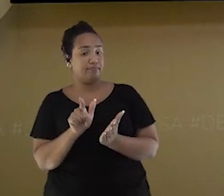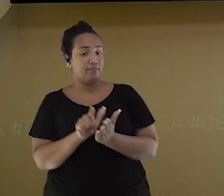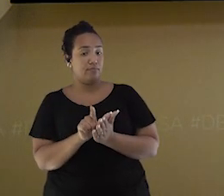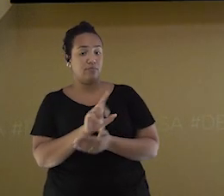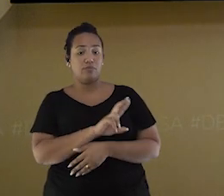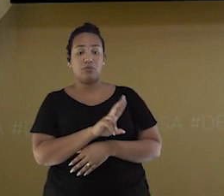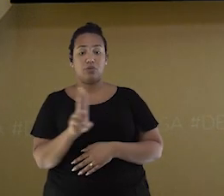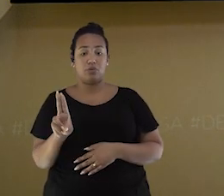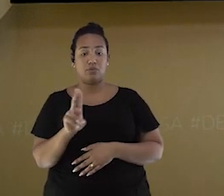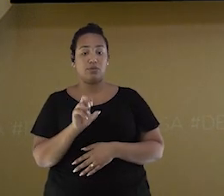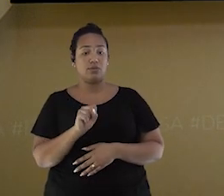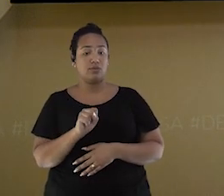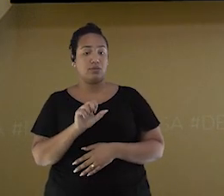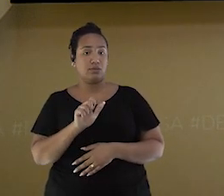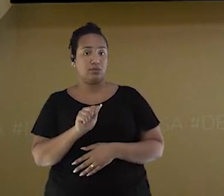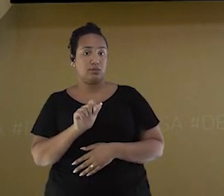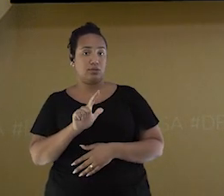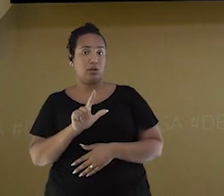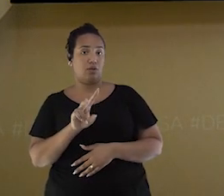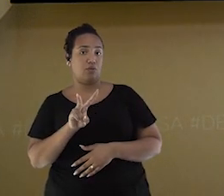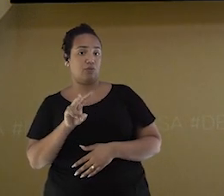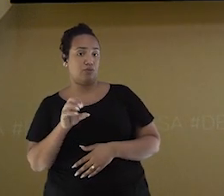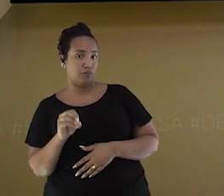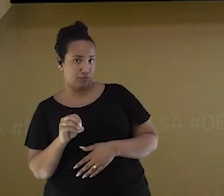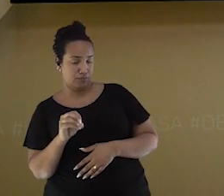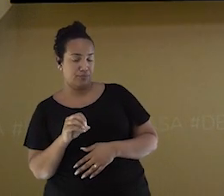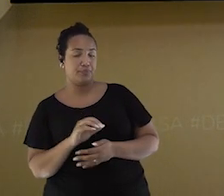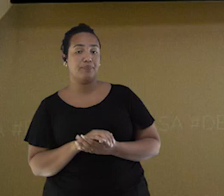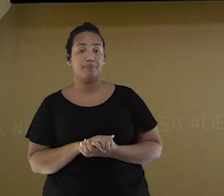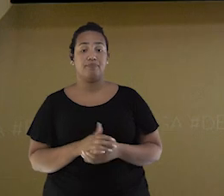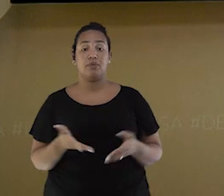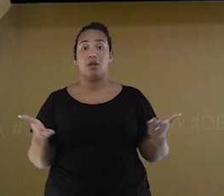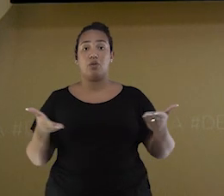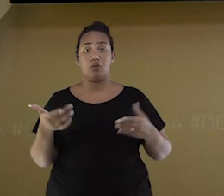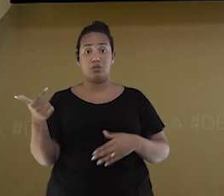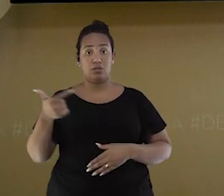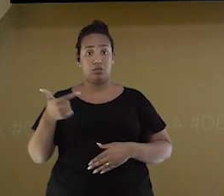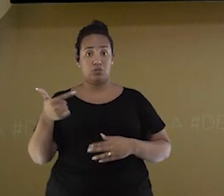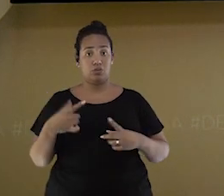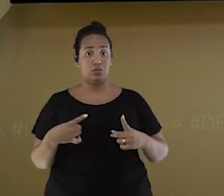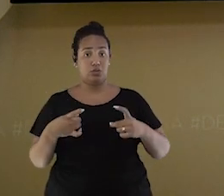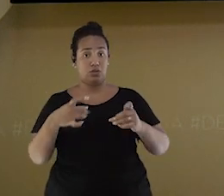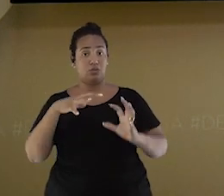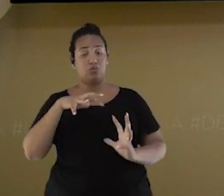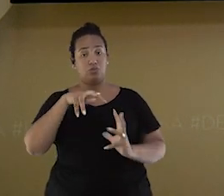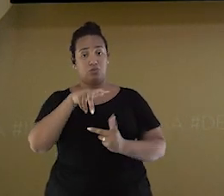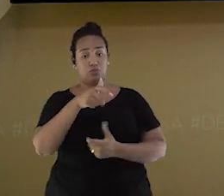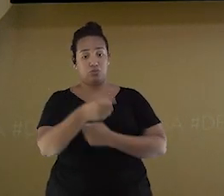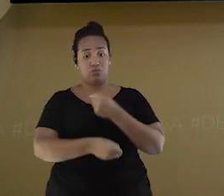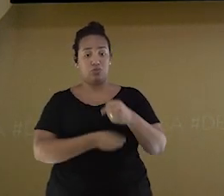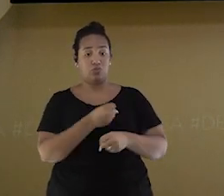Salvo. Já durante a Segunda Guerra Mundial, em 1943,